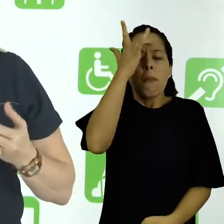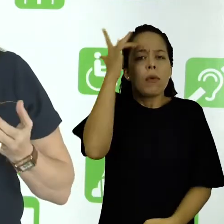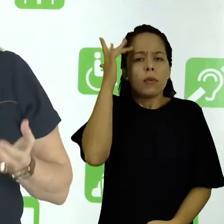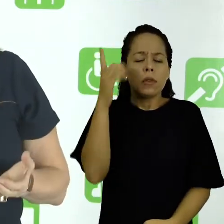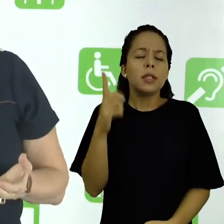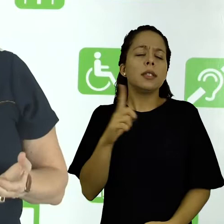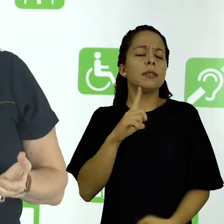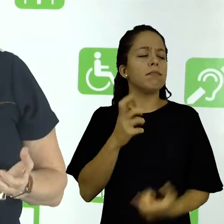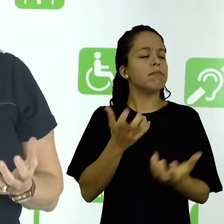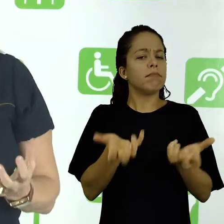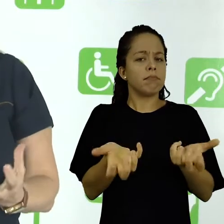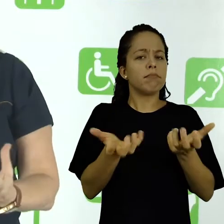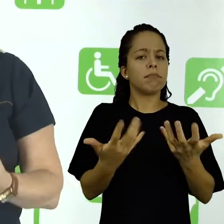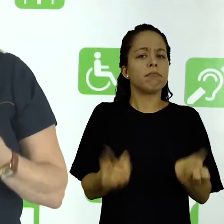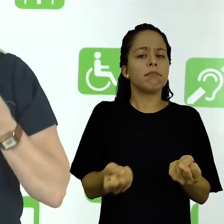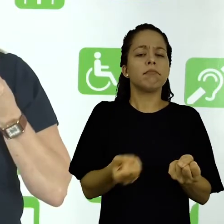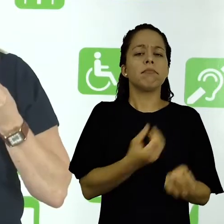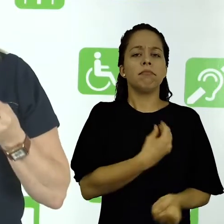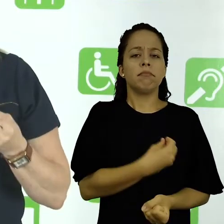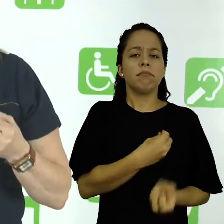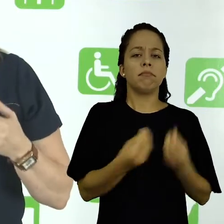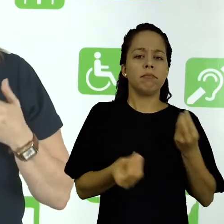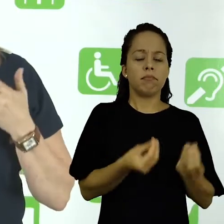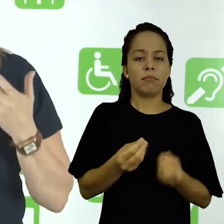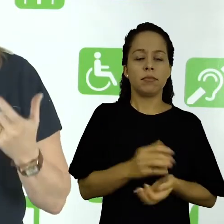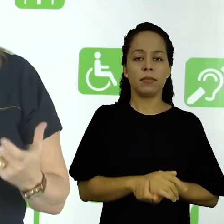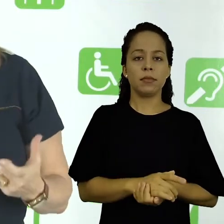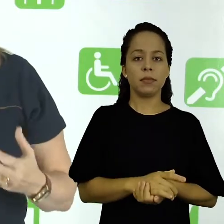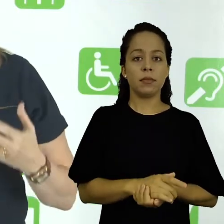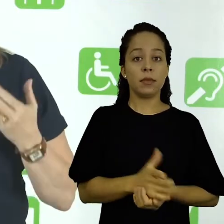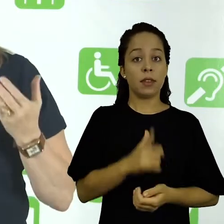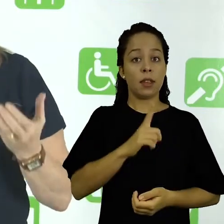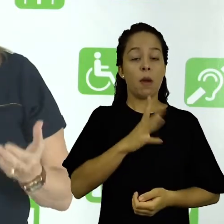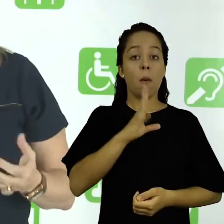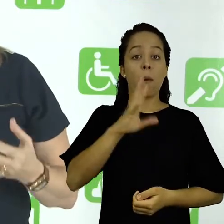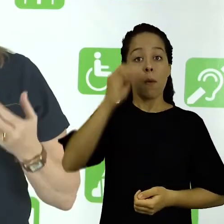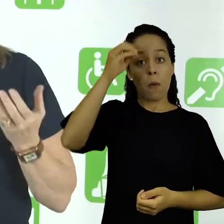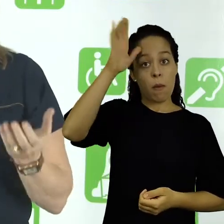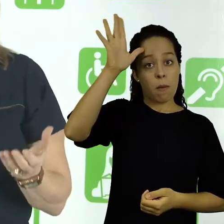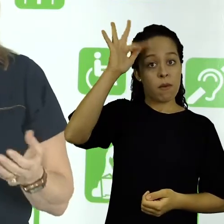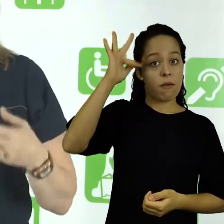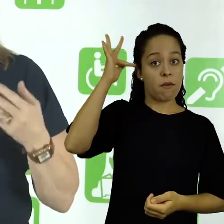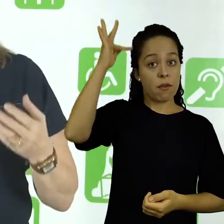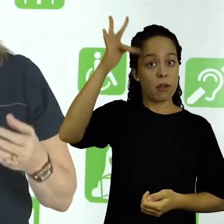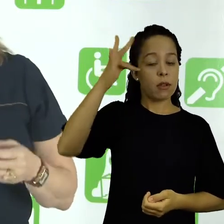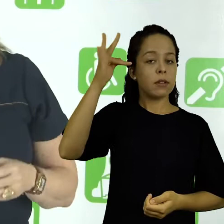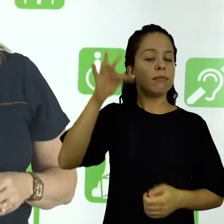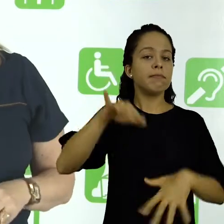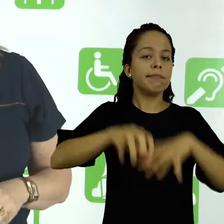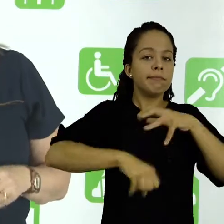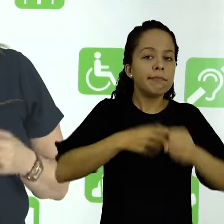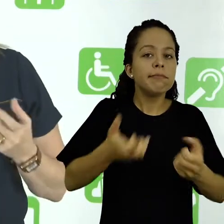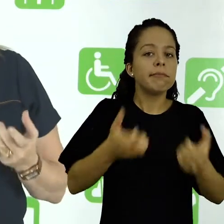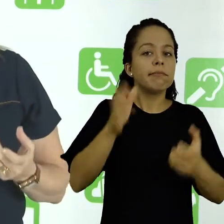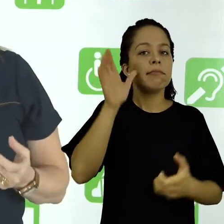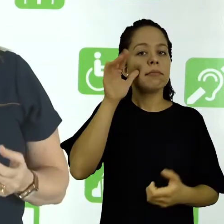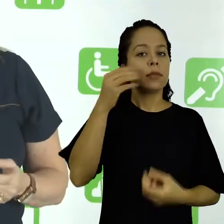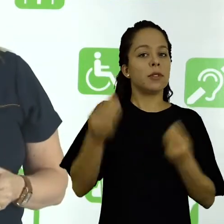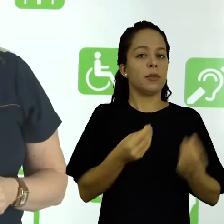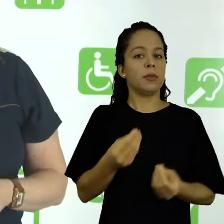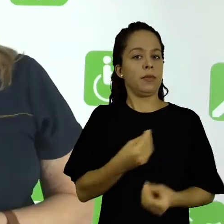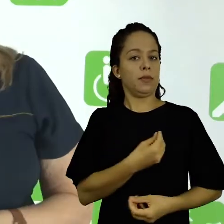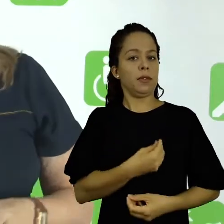contenta em viver. Então isso reflete muito essa busca do conhecimento filosófico pela reflexão